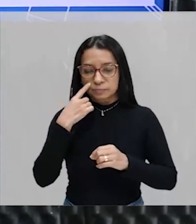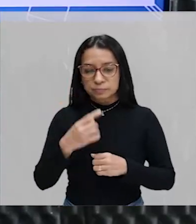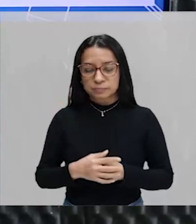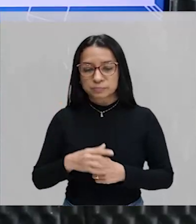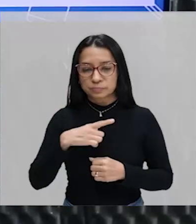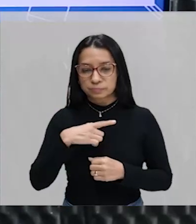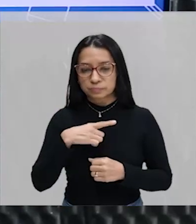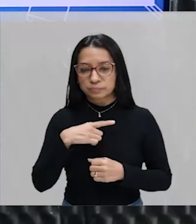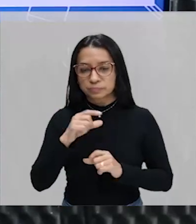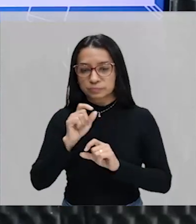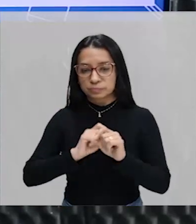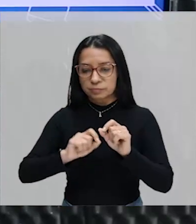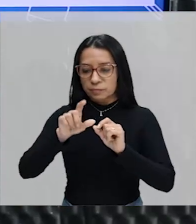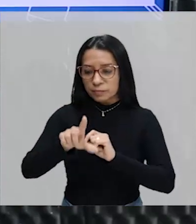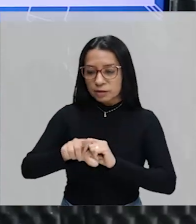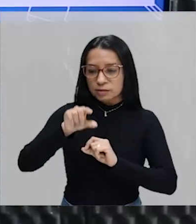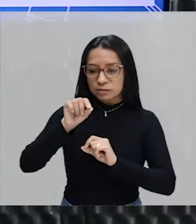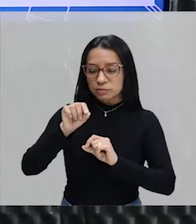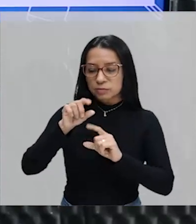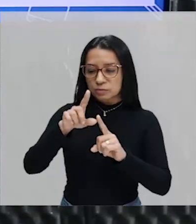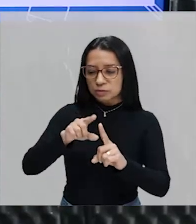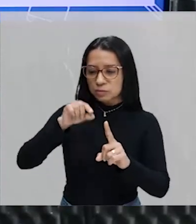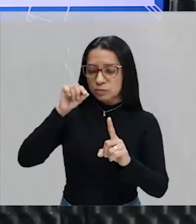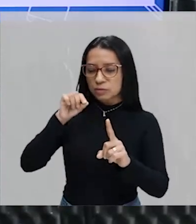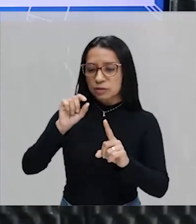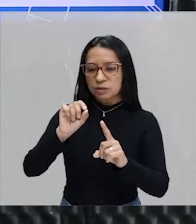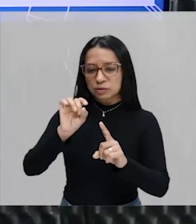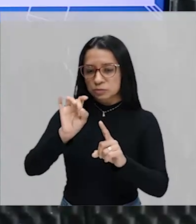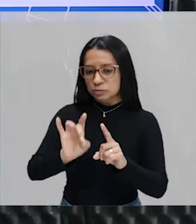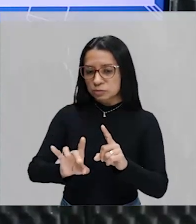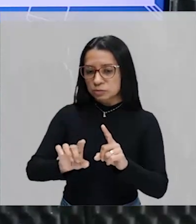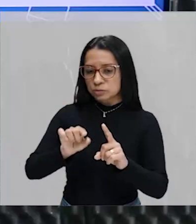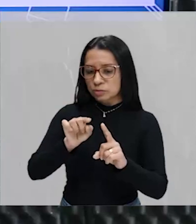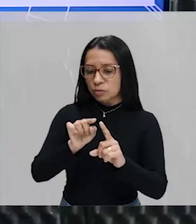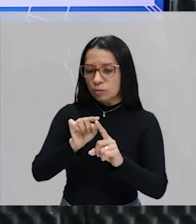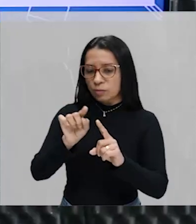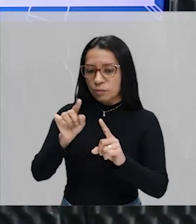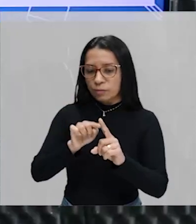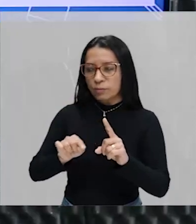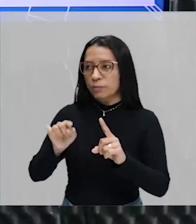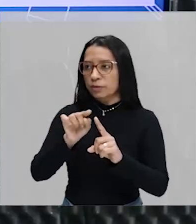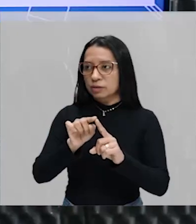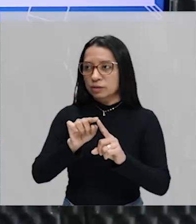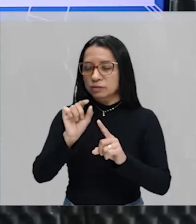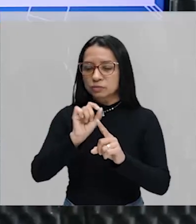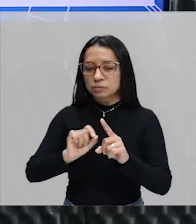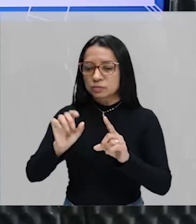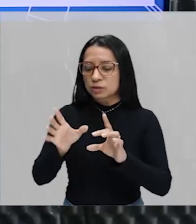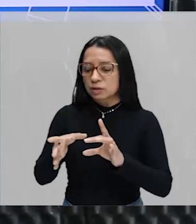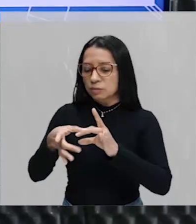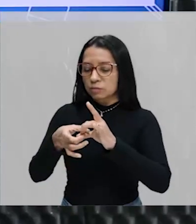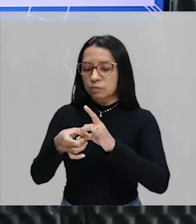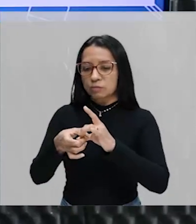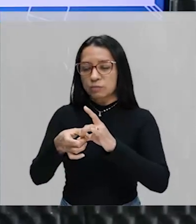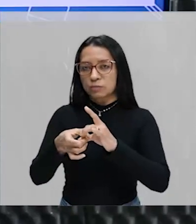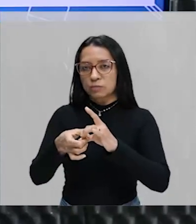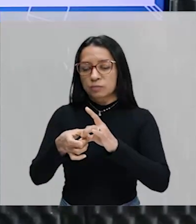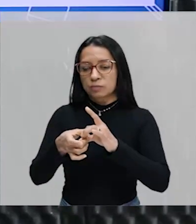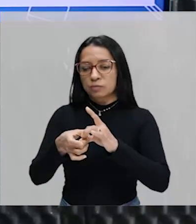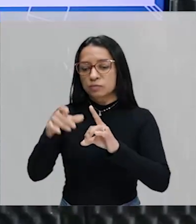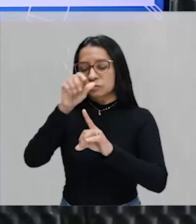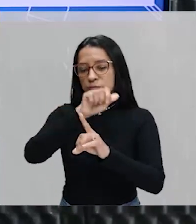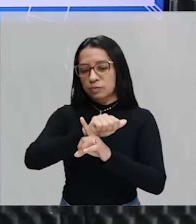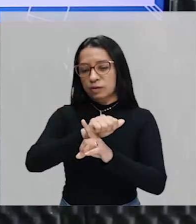eu tenho que selecionar somente desse pedaço aqui o que é comum com o conjunto A.